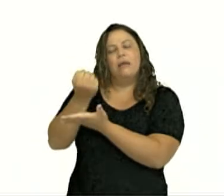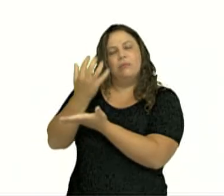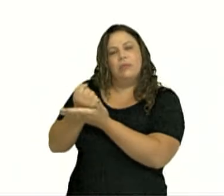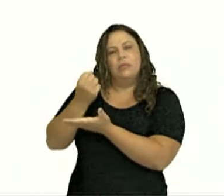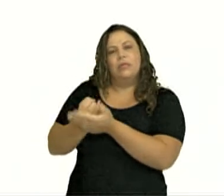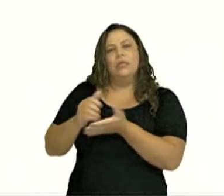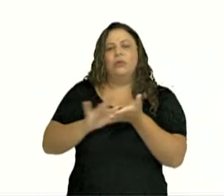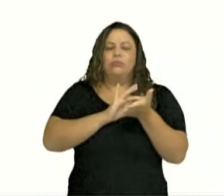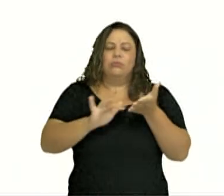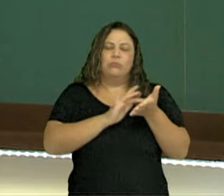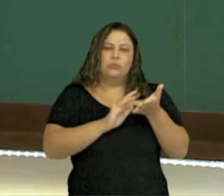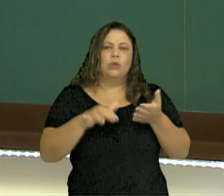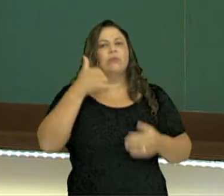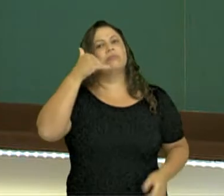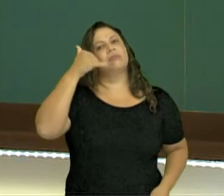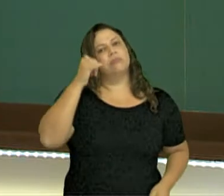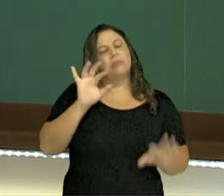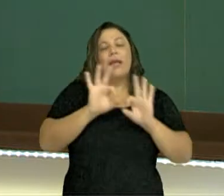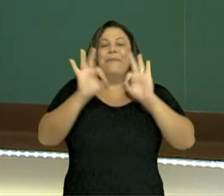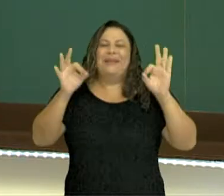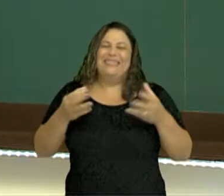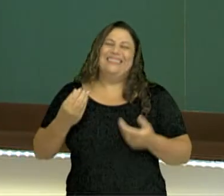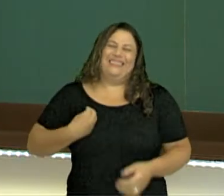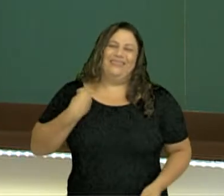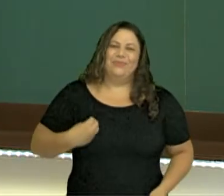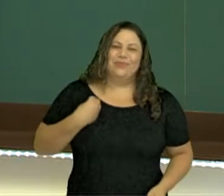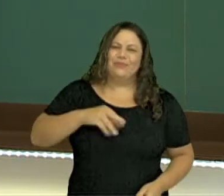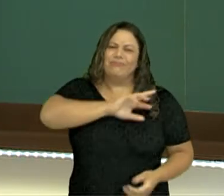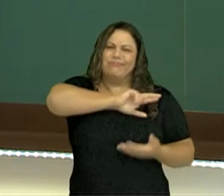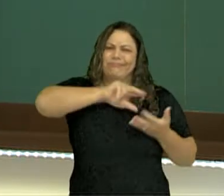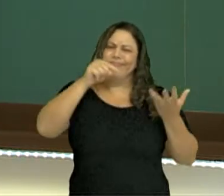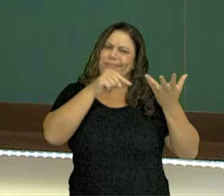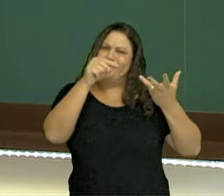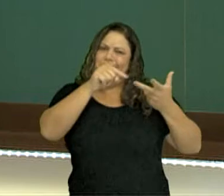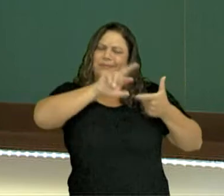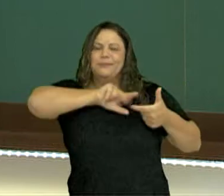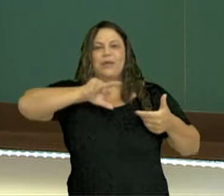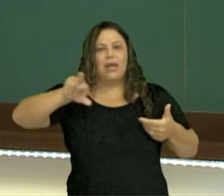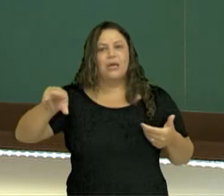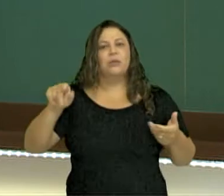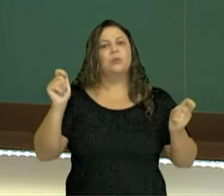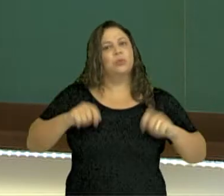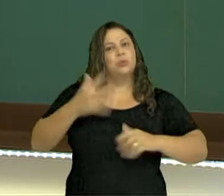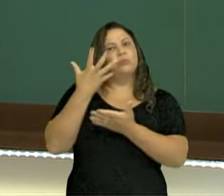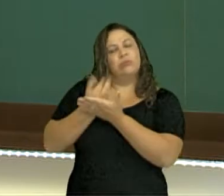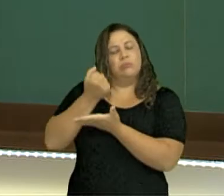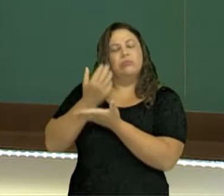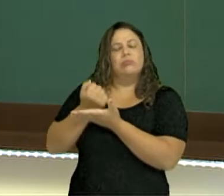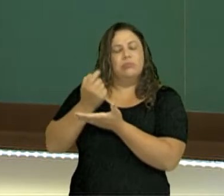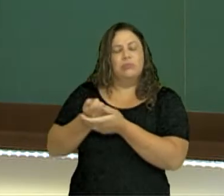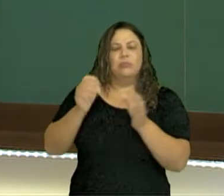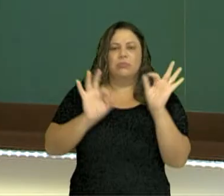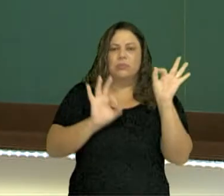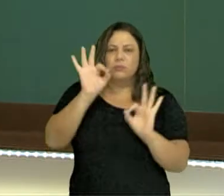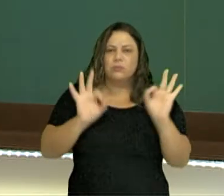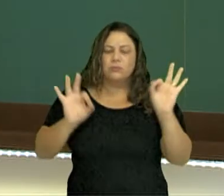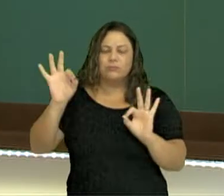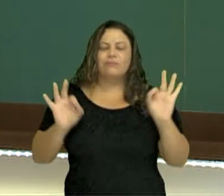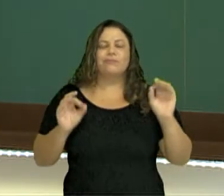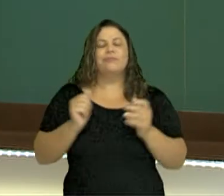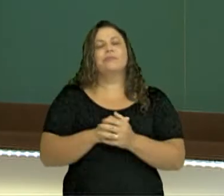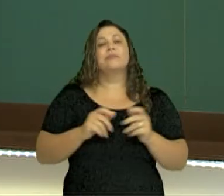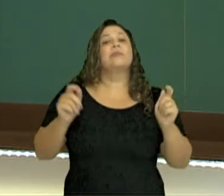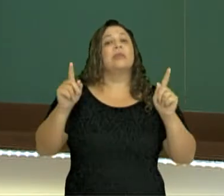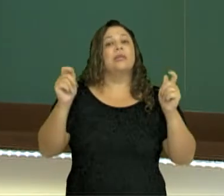está tornando cada vez mais simples a nossa vida. Tem vários tipos de aplicativo. Para a gente fazer um orçamento individual, também